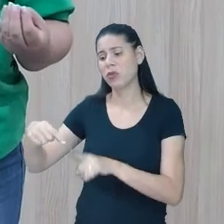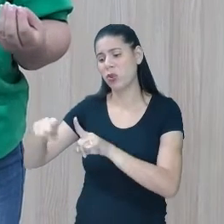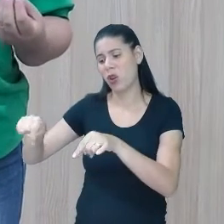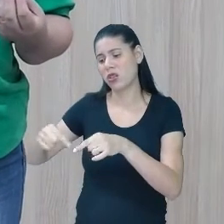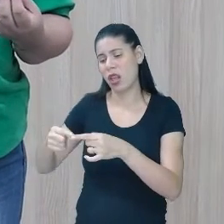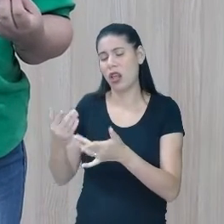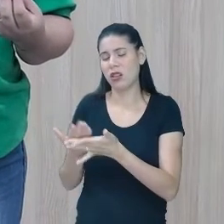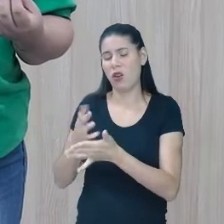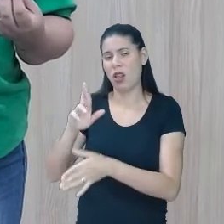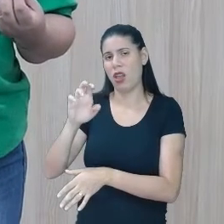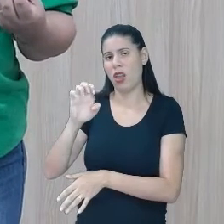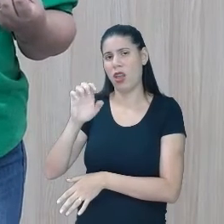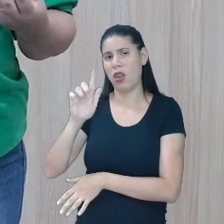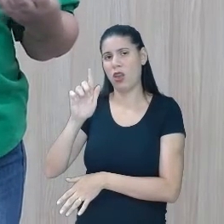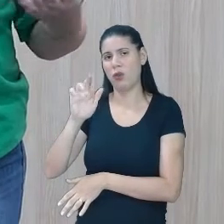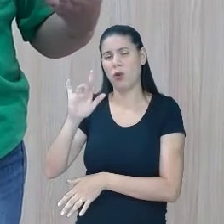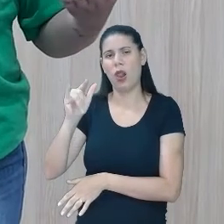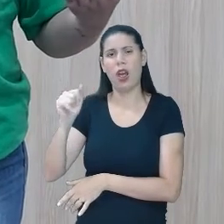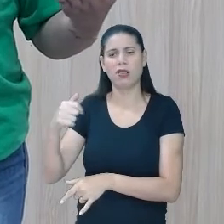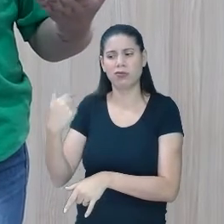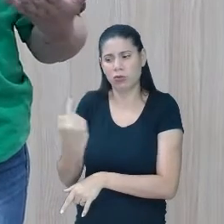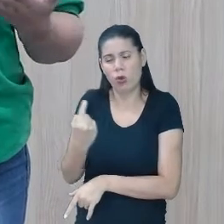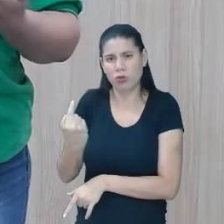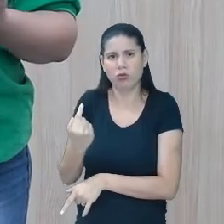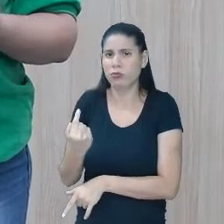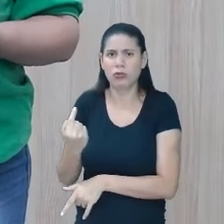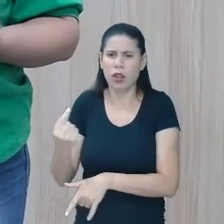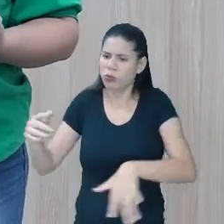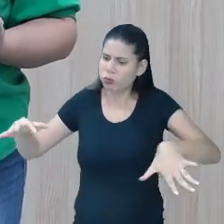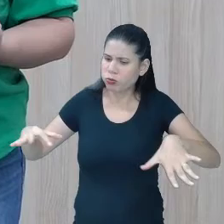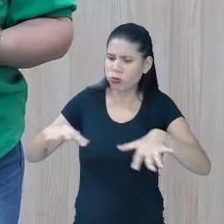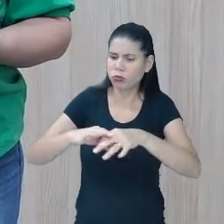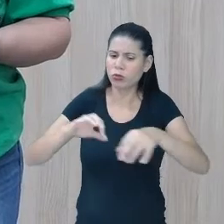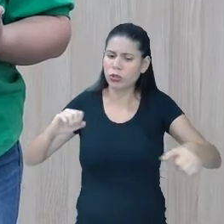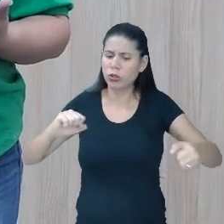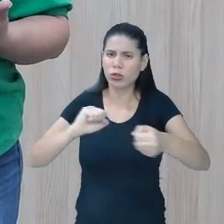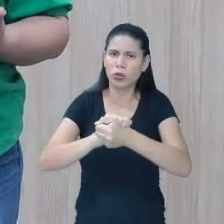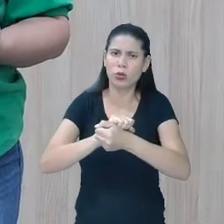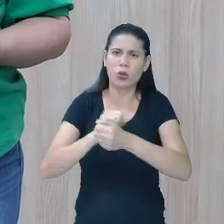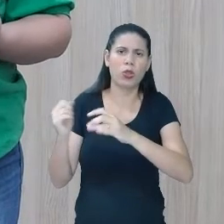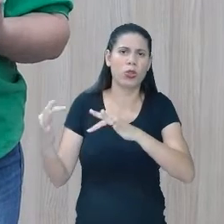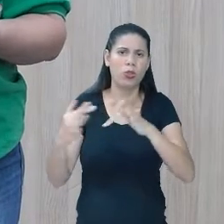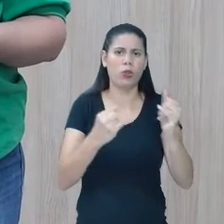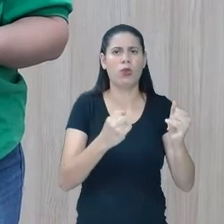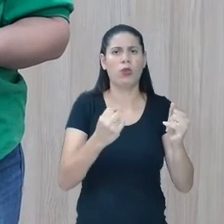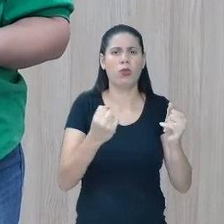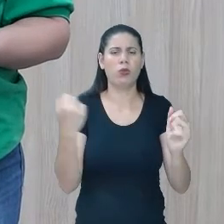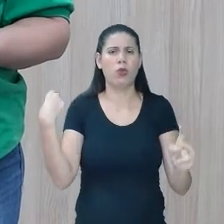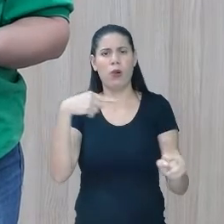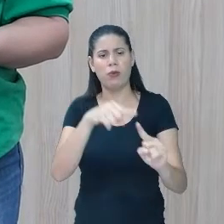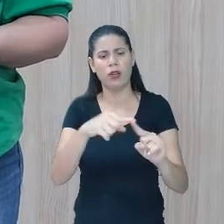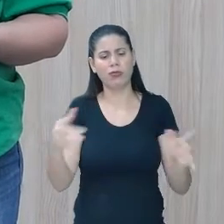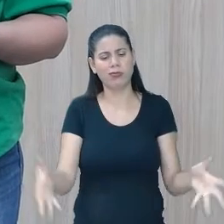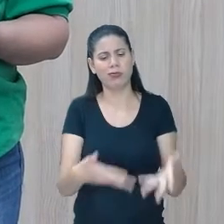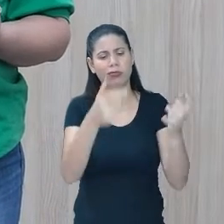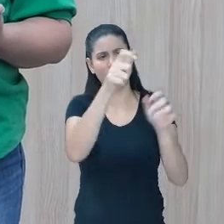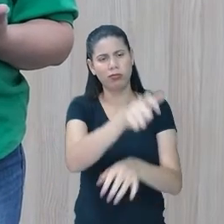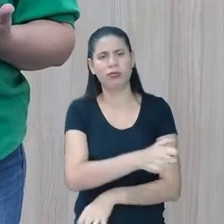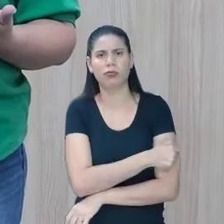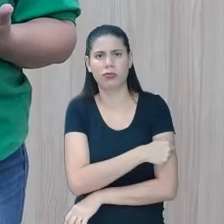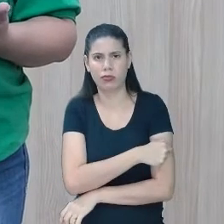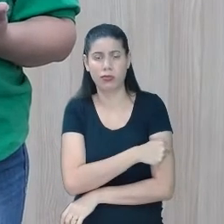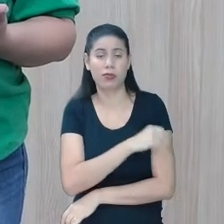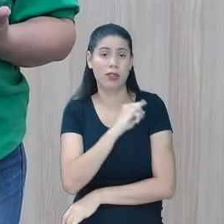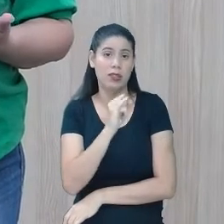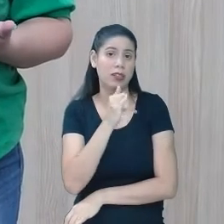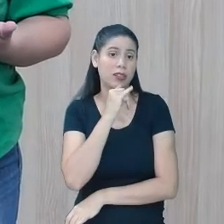fazer o trabalho dele. É importante que todos estejam unidos em prol desse estudante. Se esse estudante